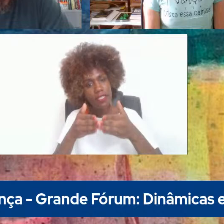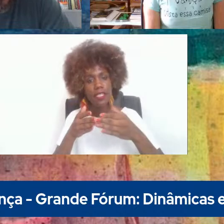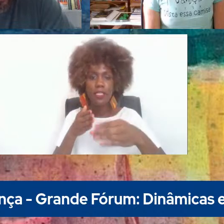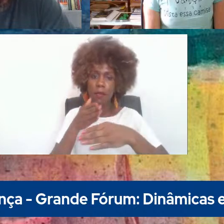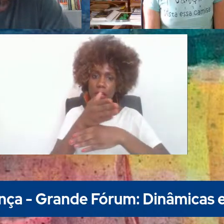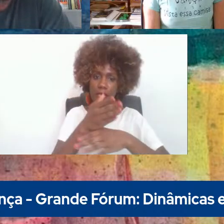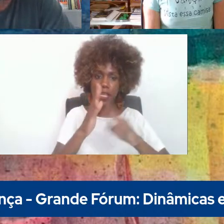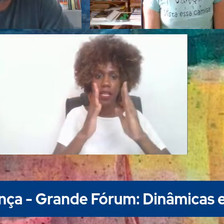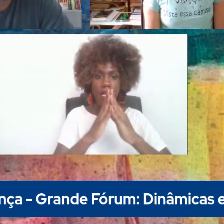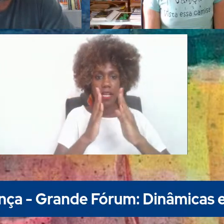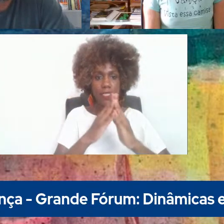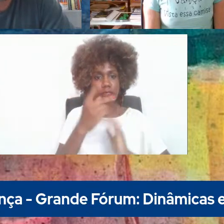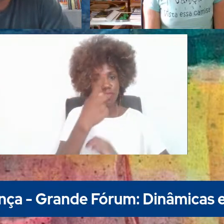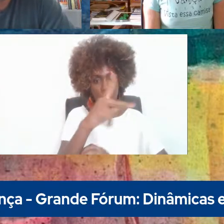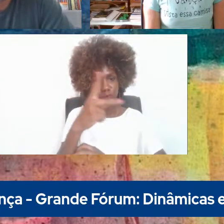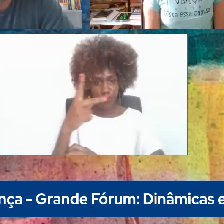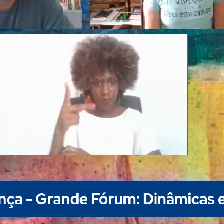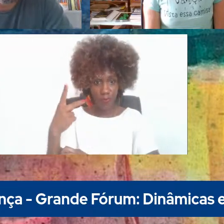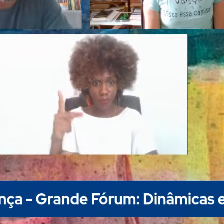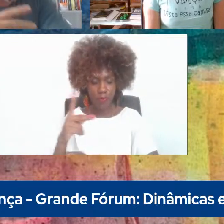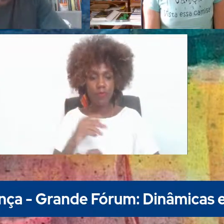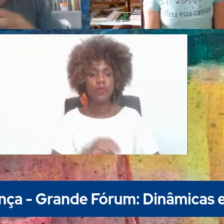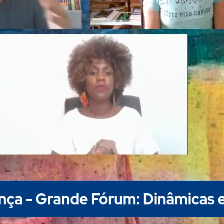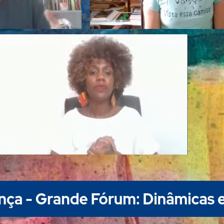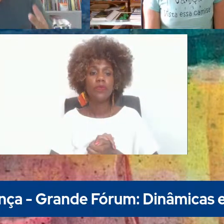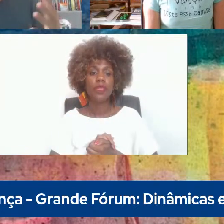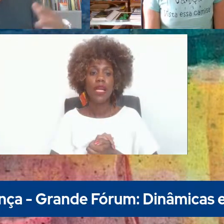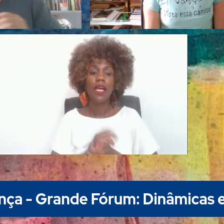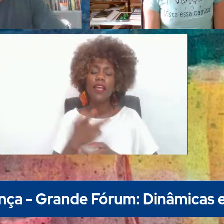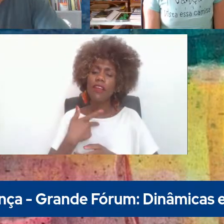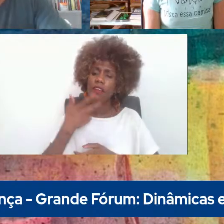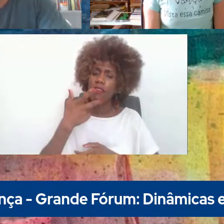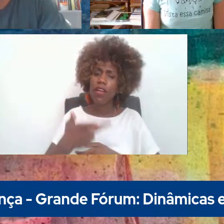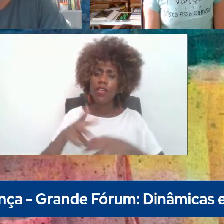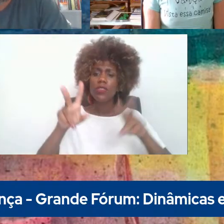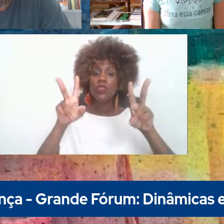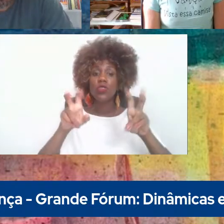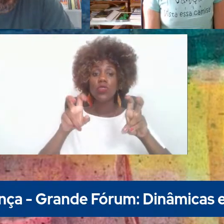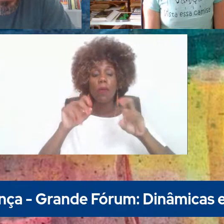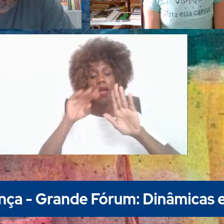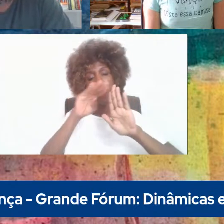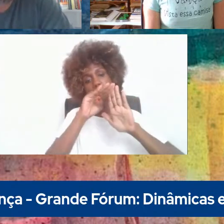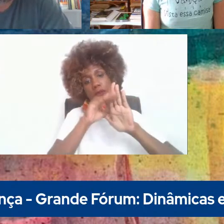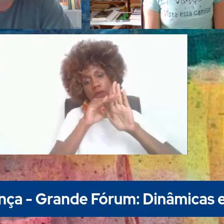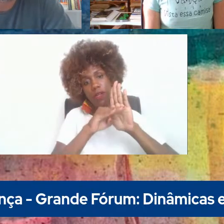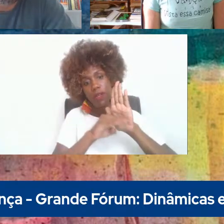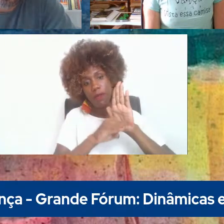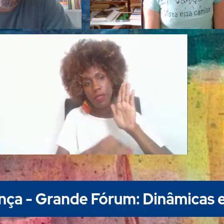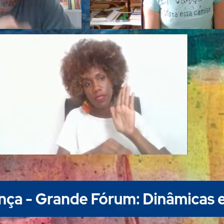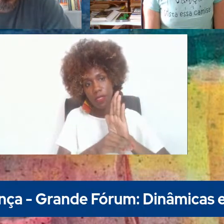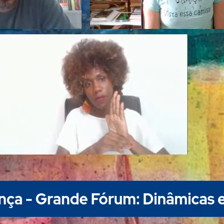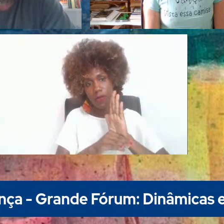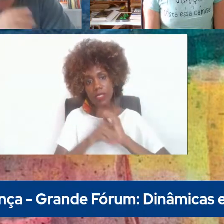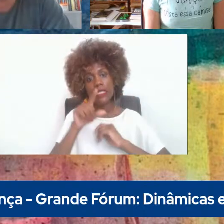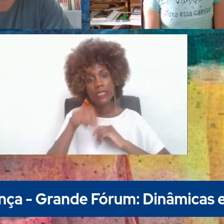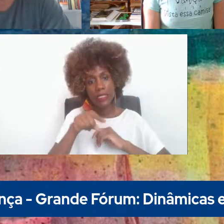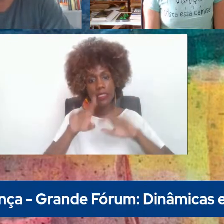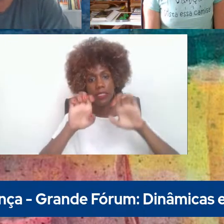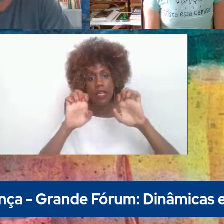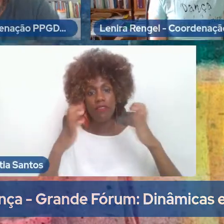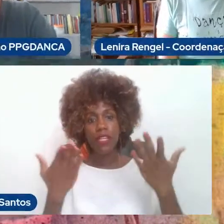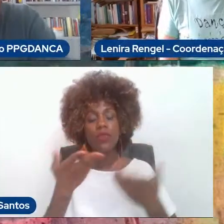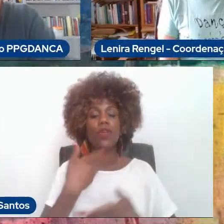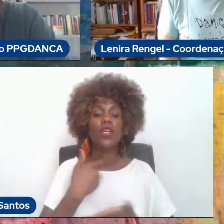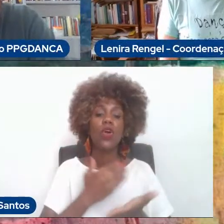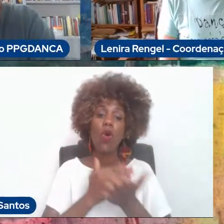vocês e iniciar falando um pouco sobre a programação deste evento, que começa hoje, dia